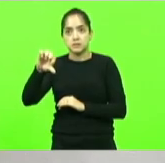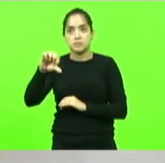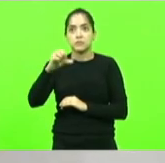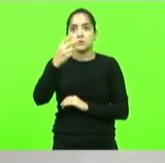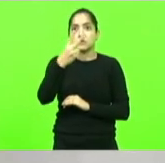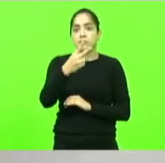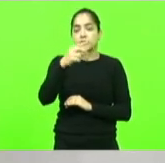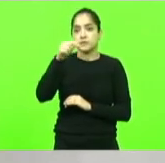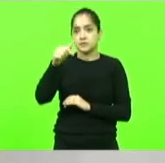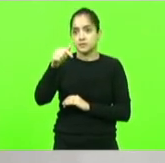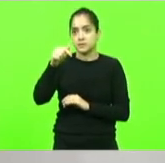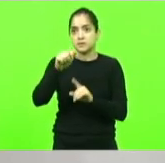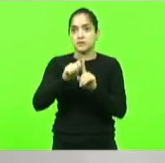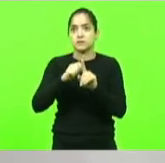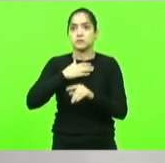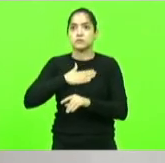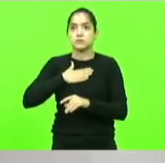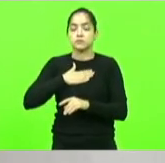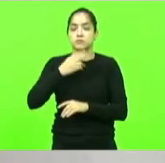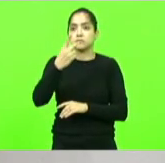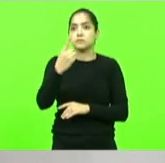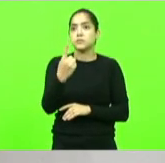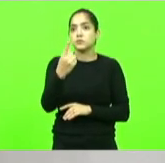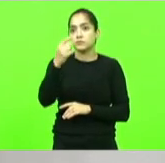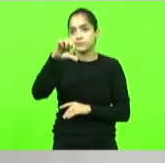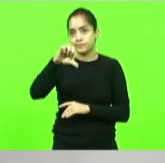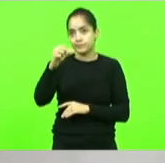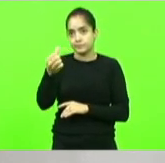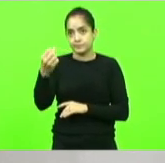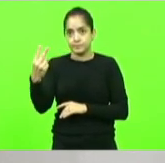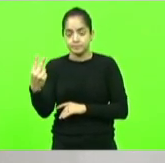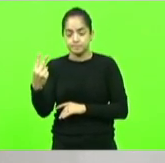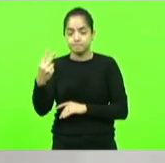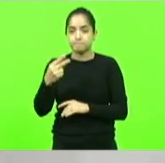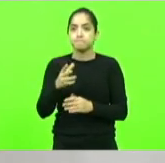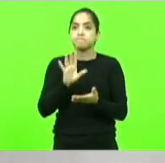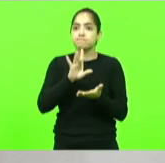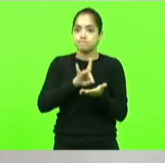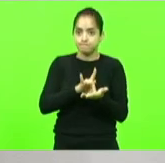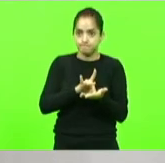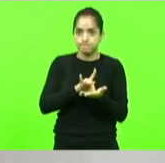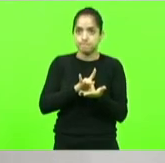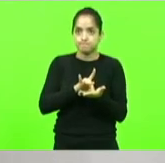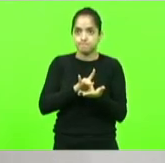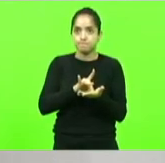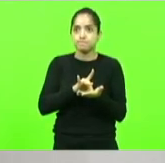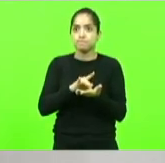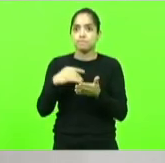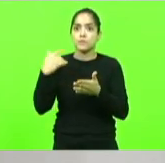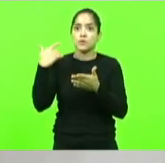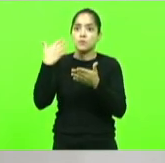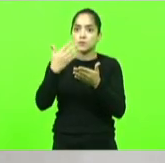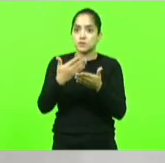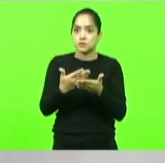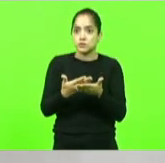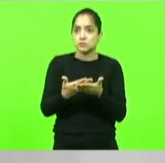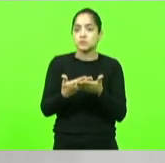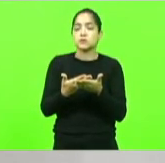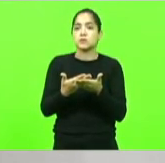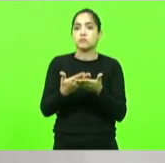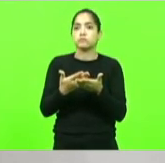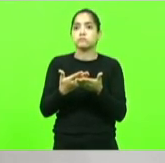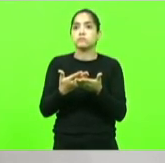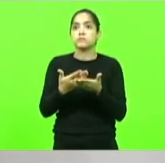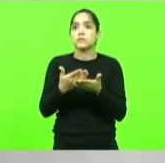agosto de 1962 consolidando uma trajetória de afirmação